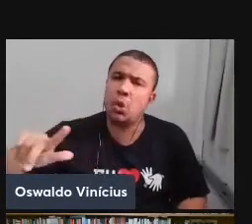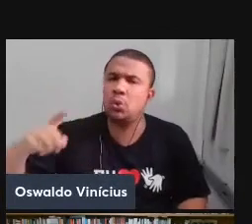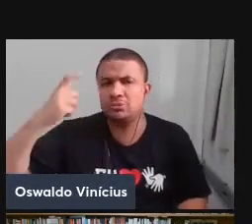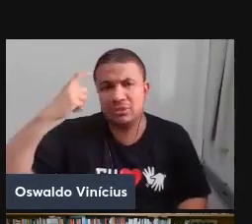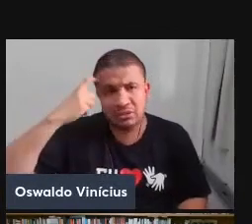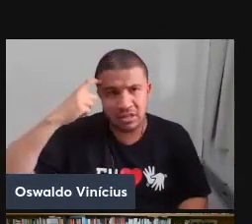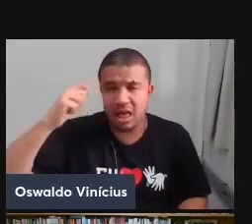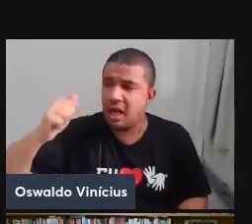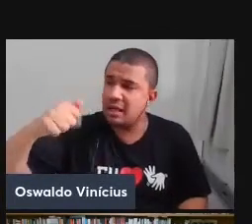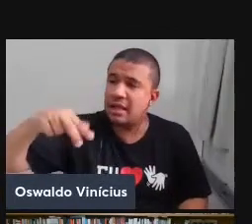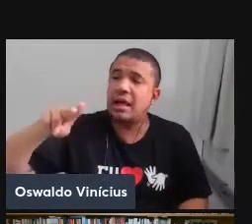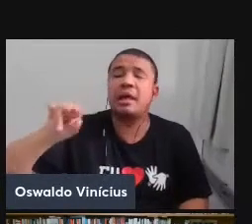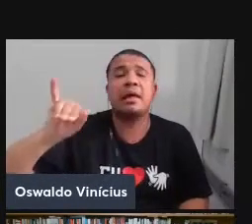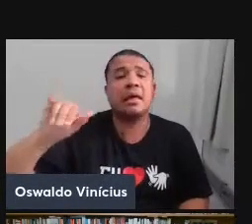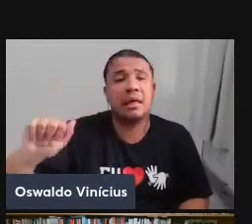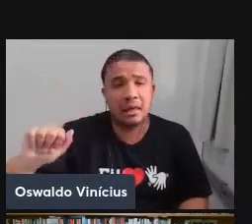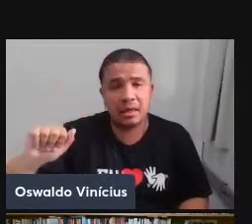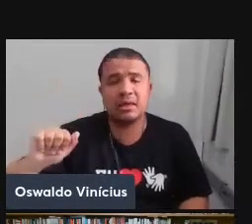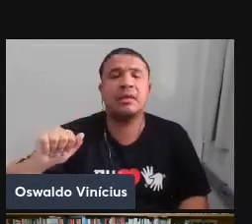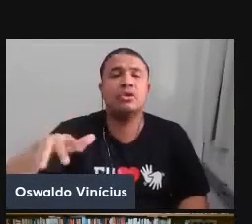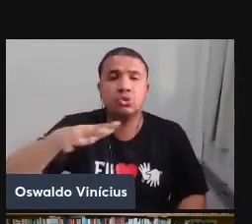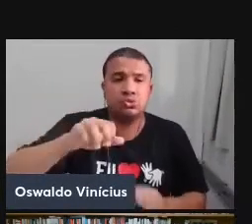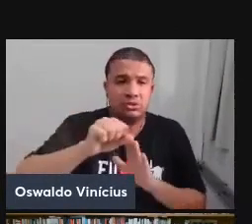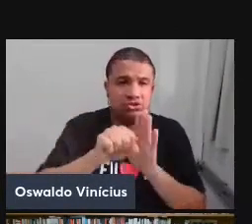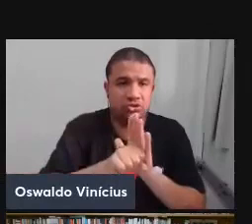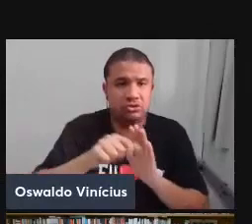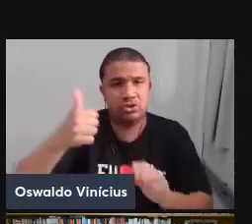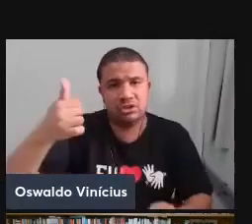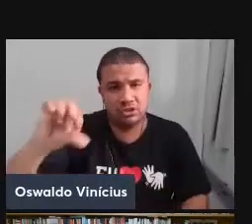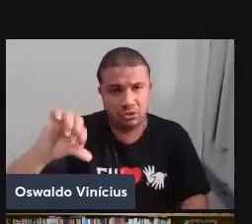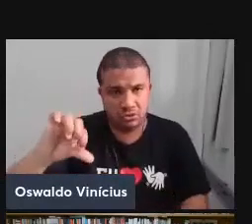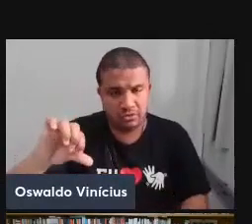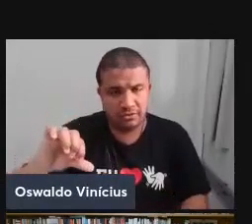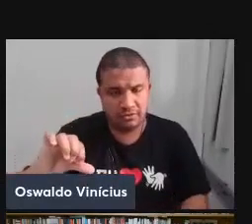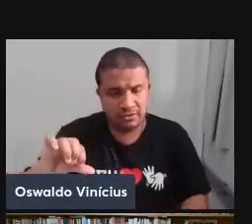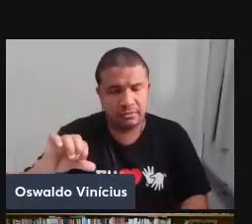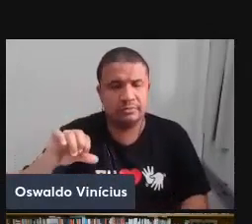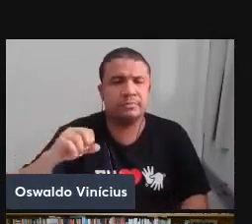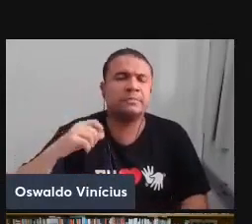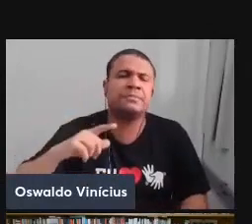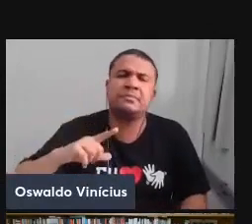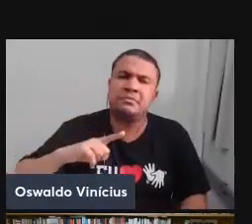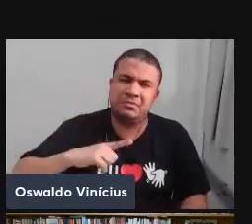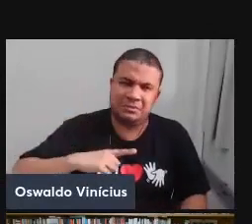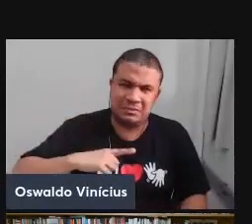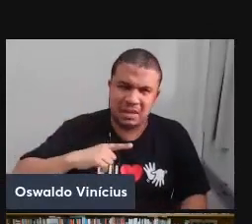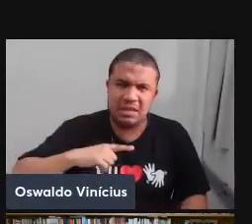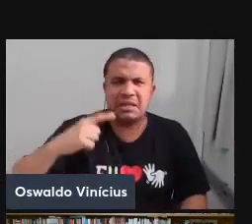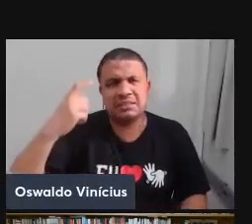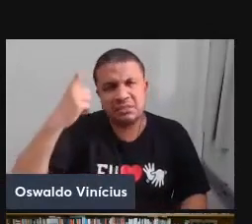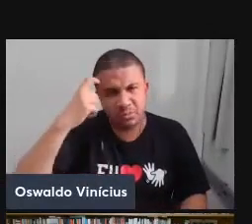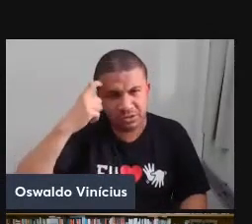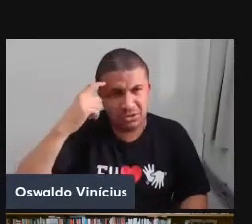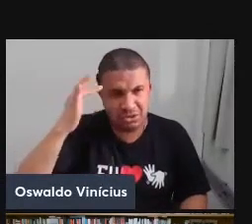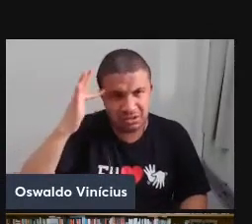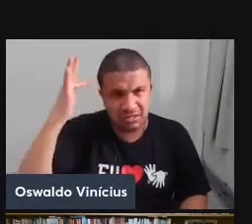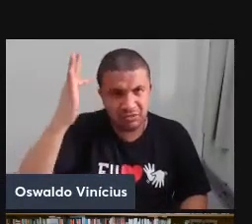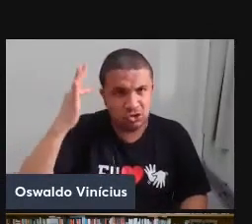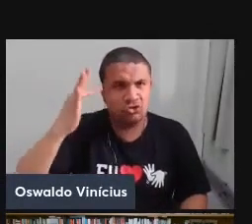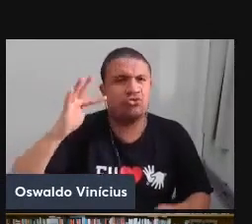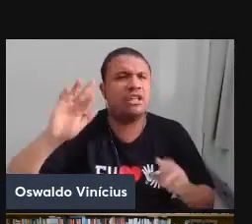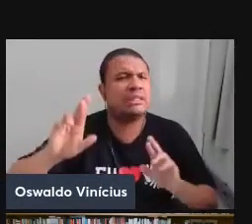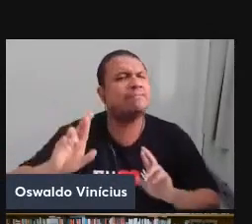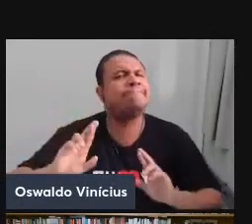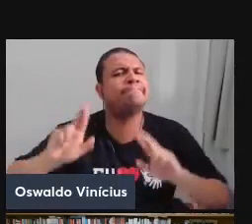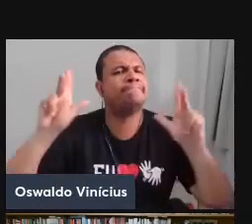anarquistas importantes do século XIX, atravessados por pensadores das filosofias da diferença